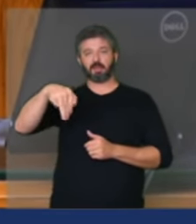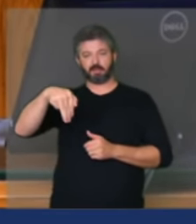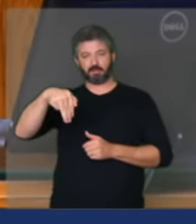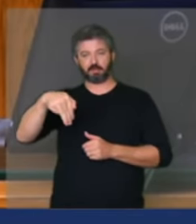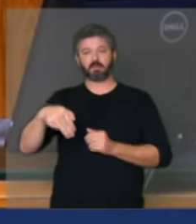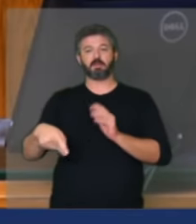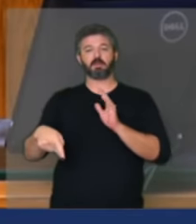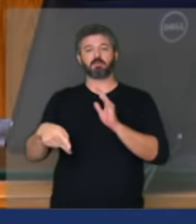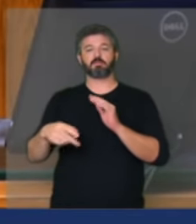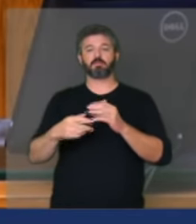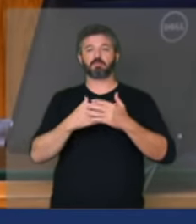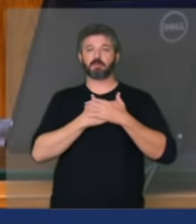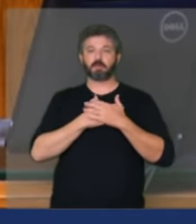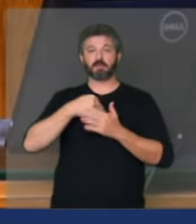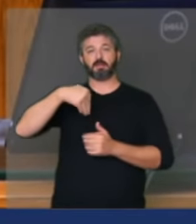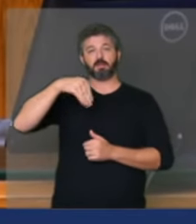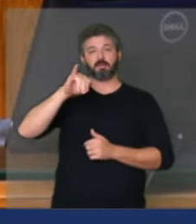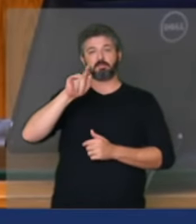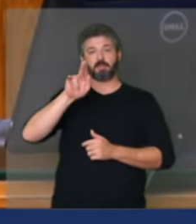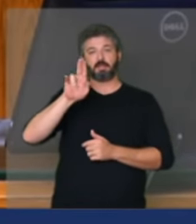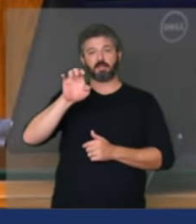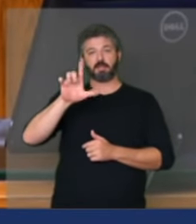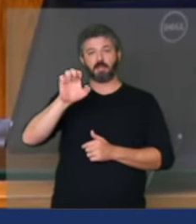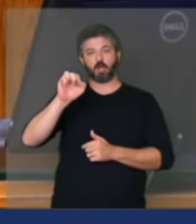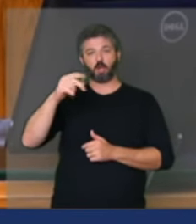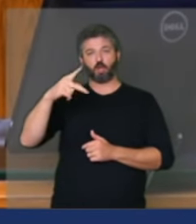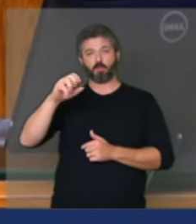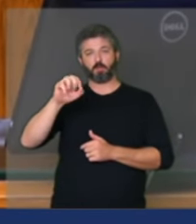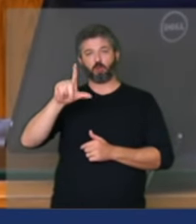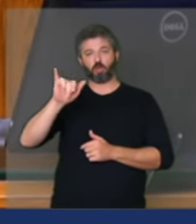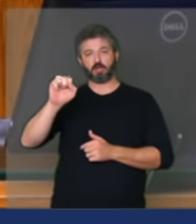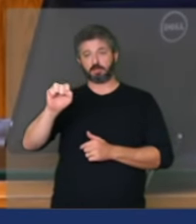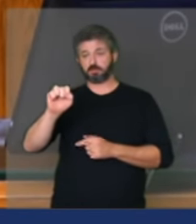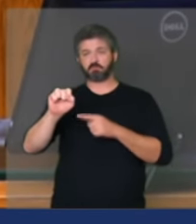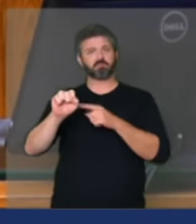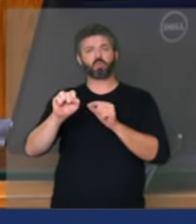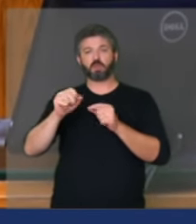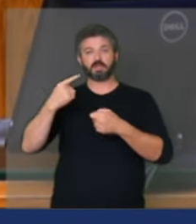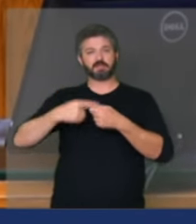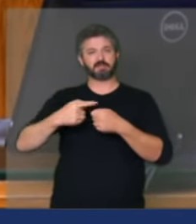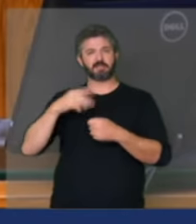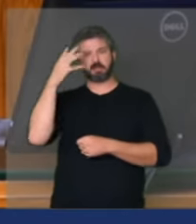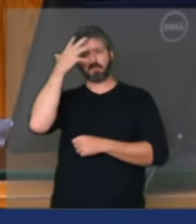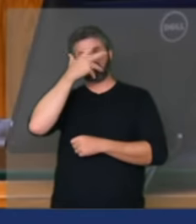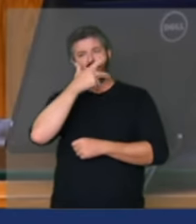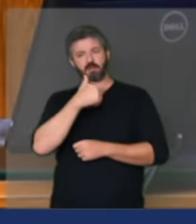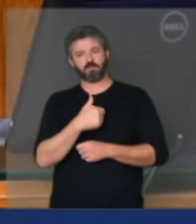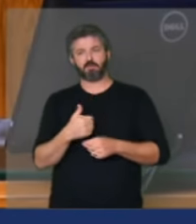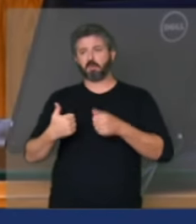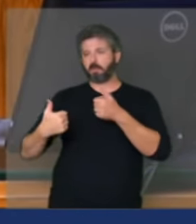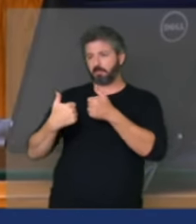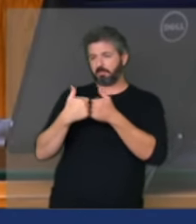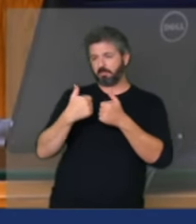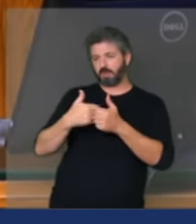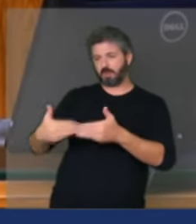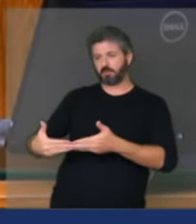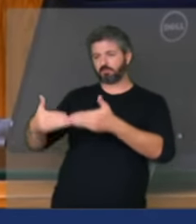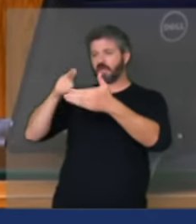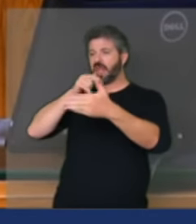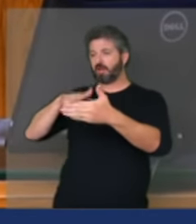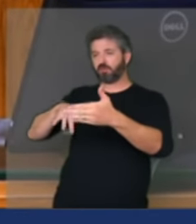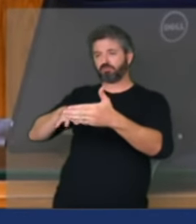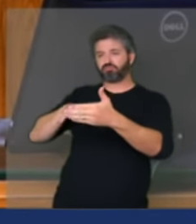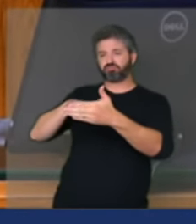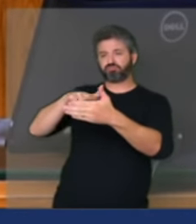nossa Miguelópolis Miguelópolis que é uma cidade maravilhosa à beira de uma represa muito bonita também